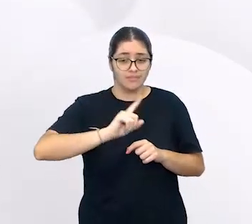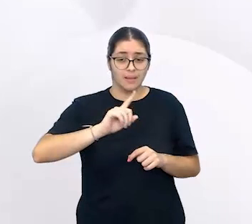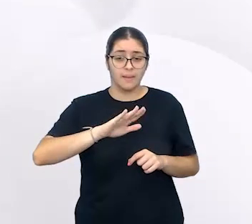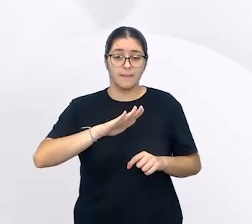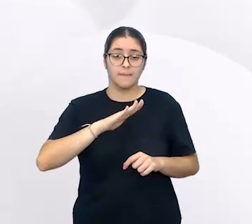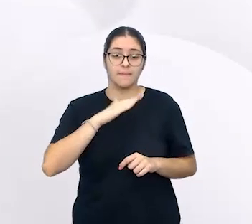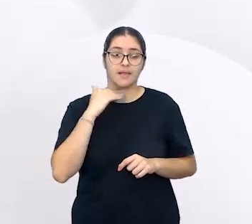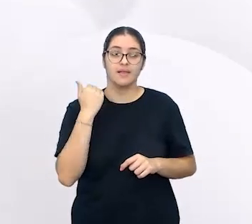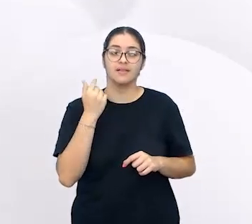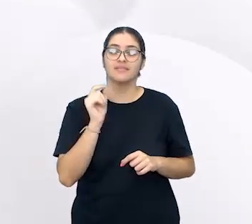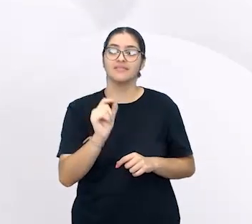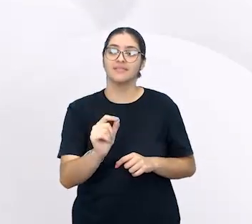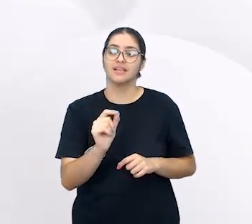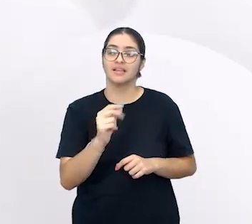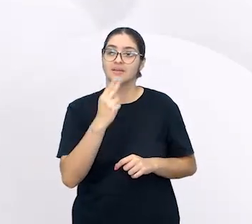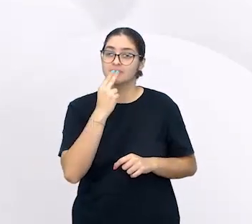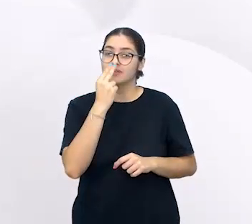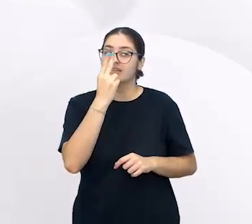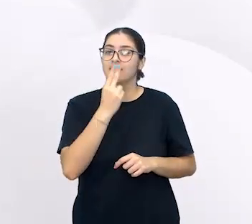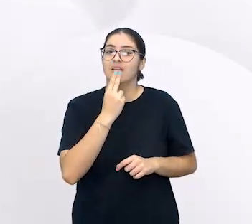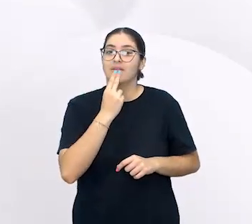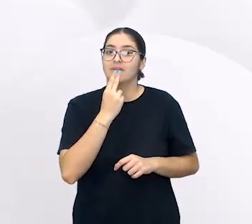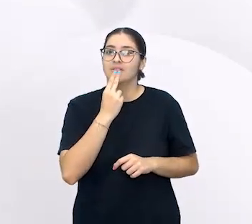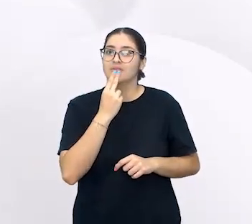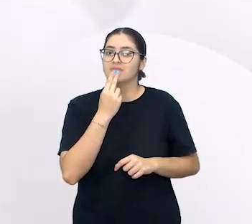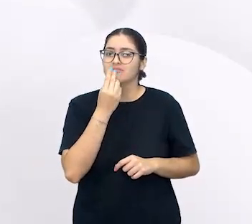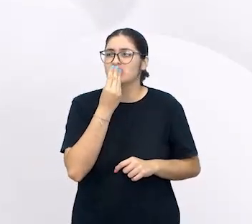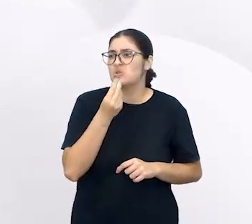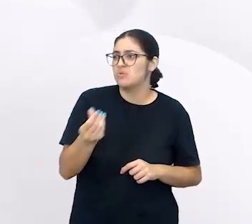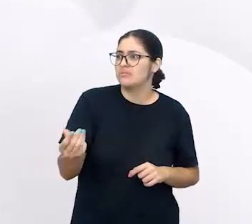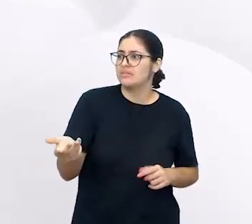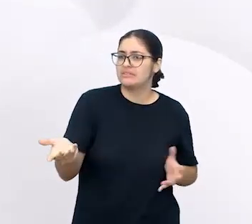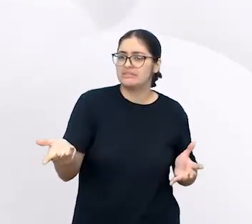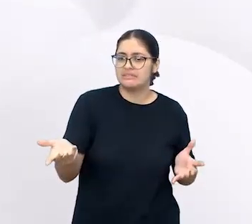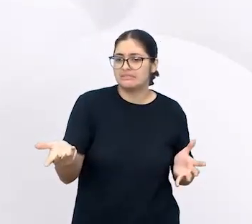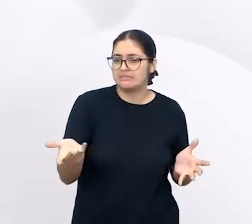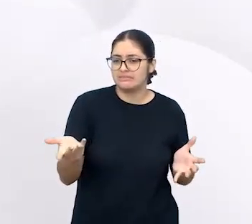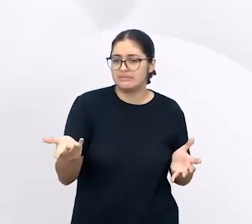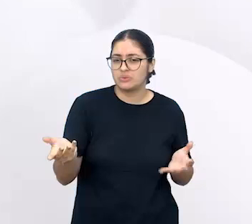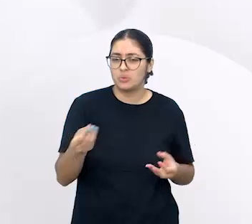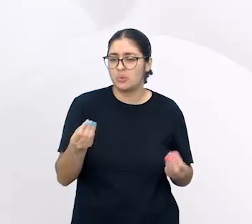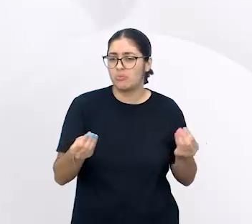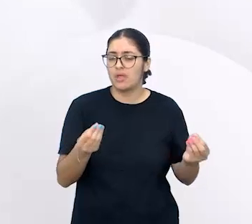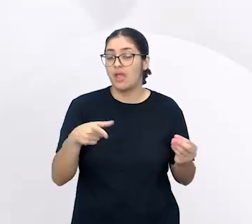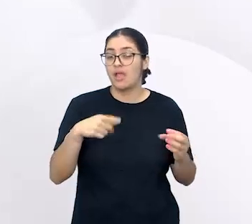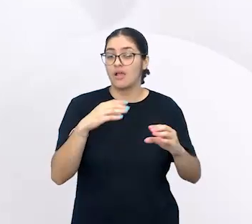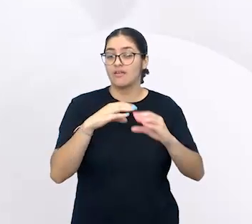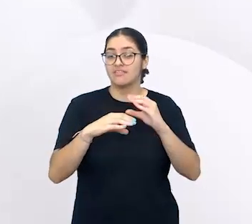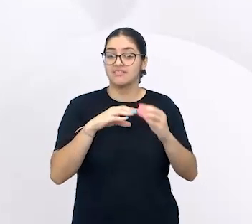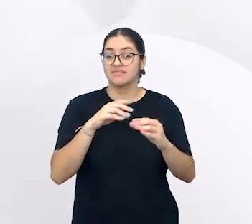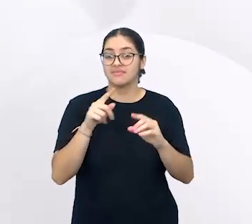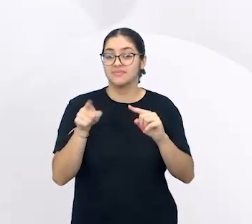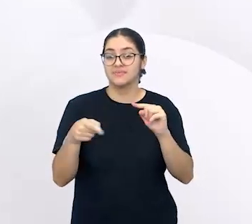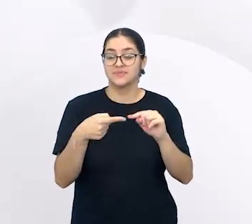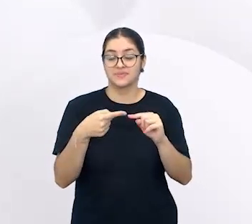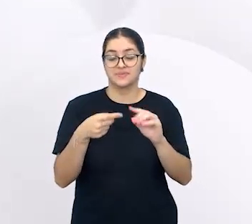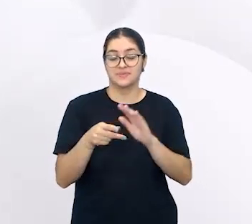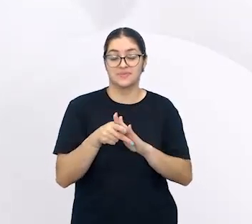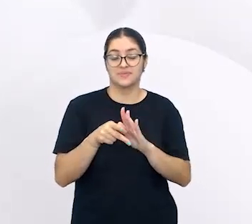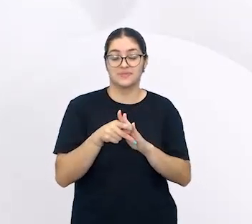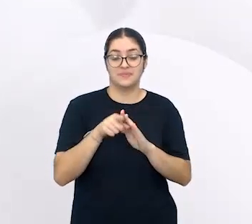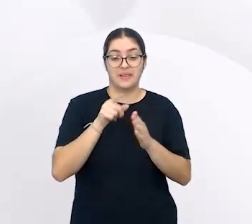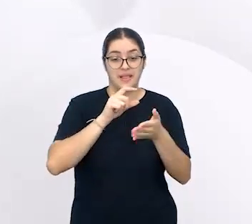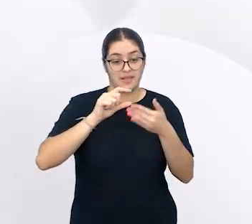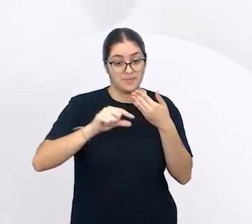perder o chiclete. Mas aí me decepcionou um pouco, né? Qual era a intenção comunicativa da autora e com qual brilhantismo ela